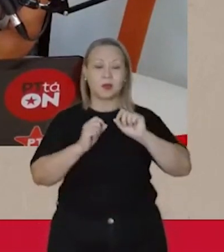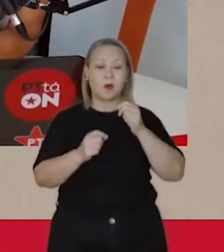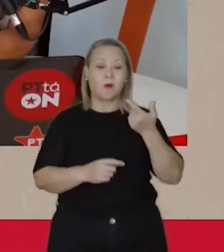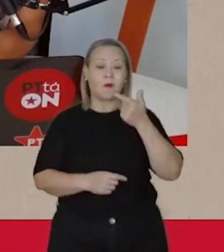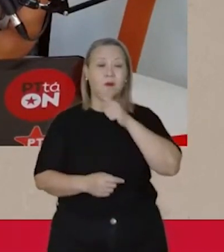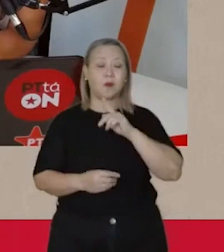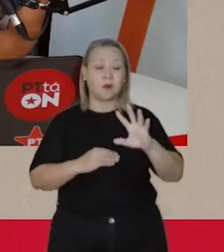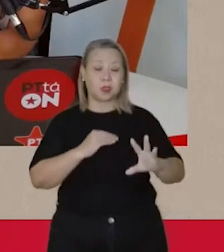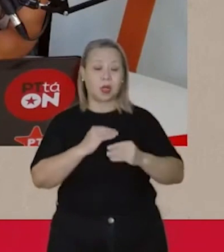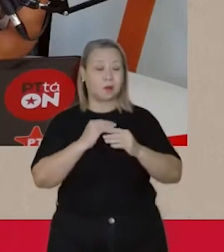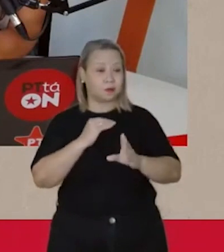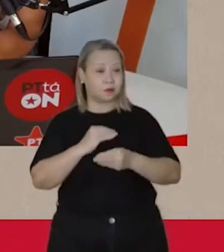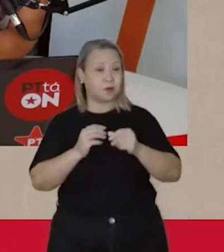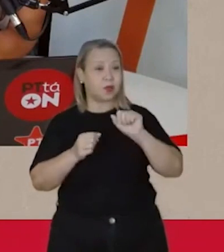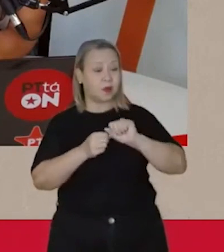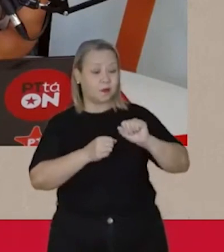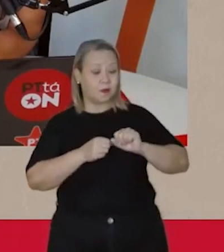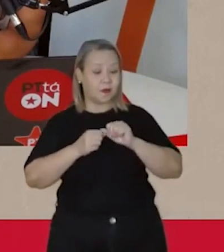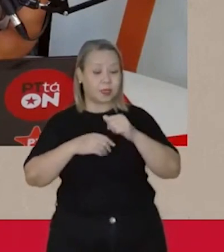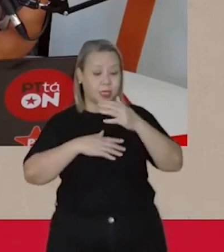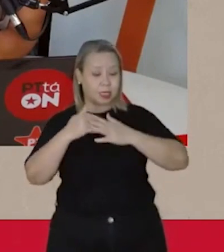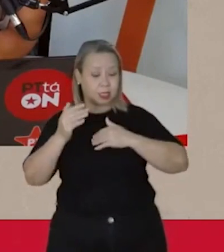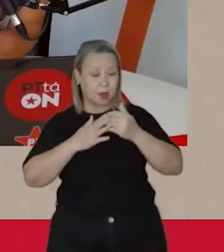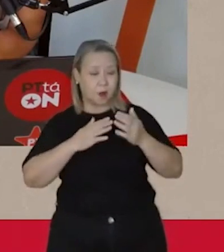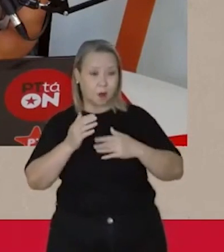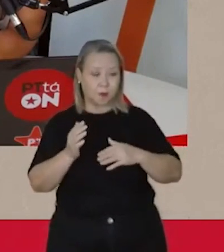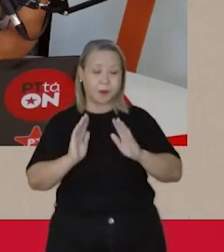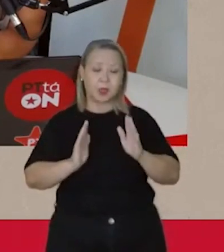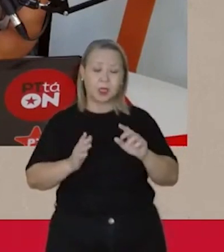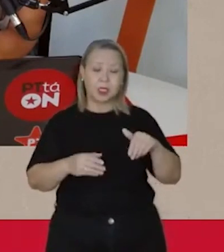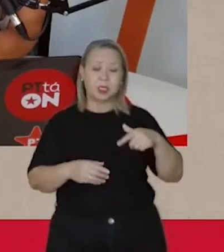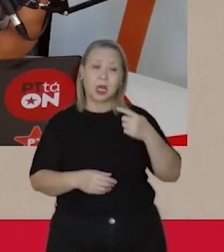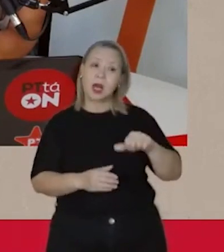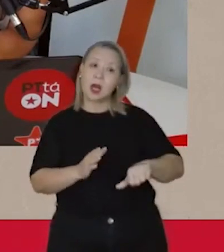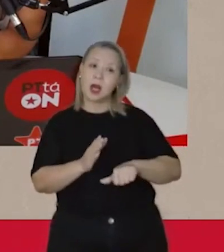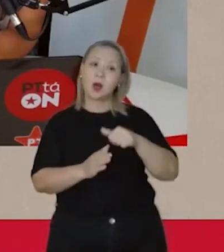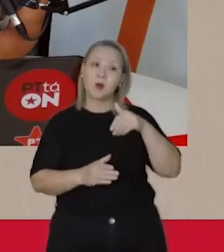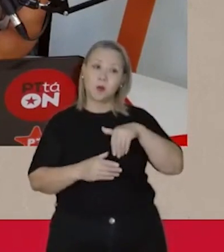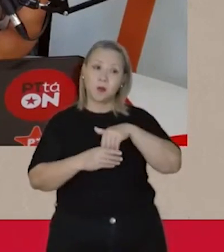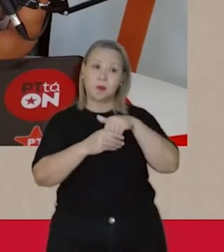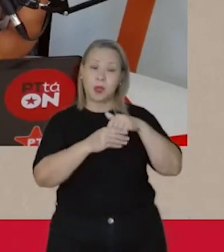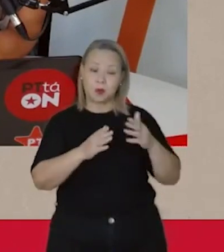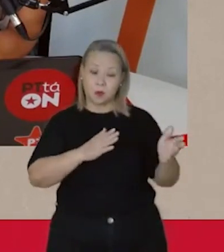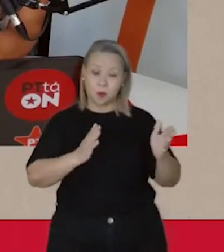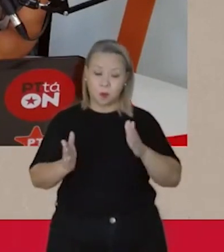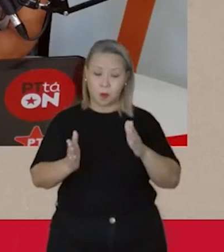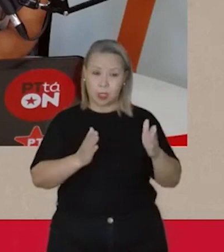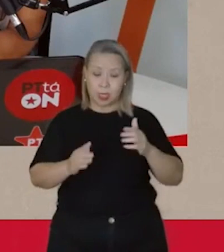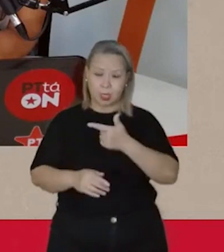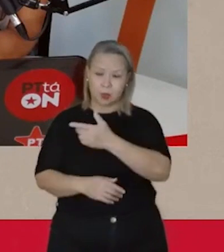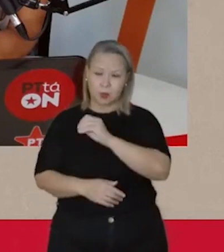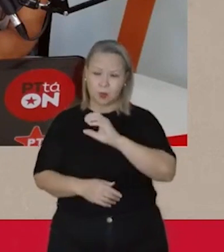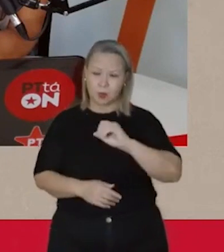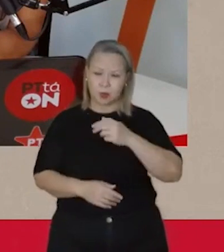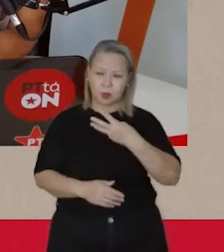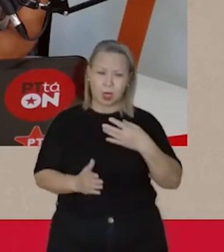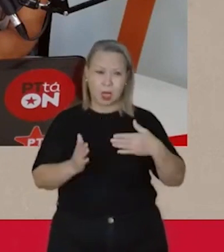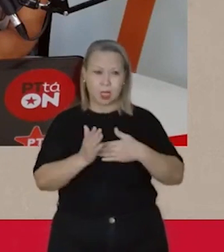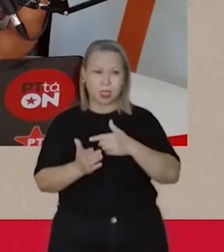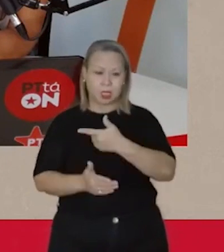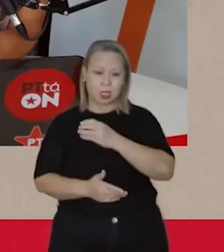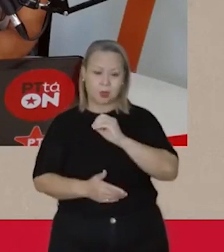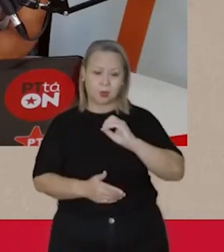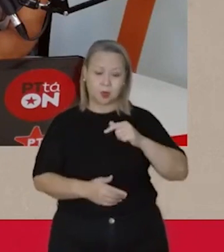implementar essa obra. No primeiro mandato, de 2003 até 2007, é